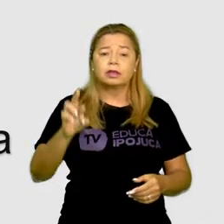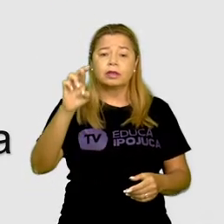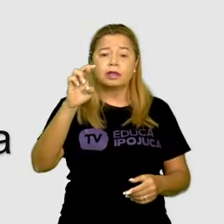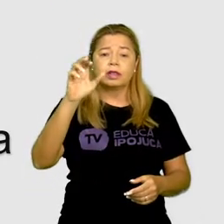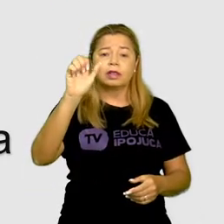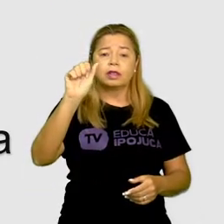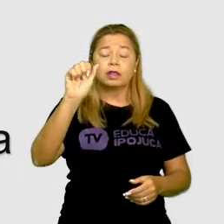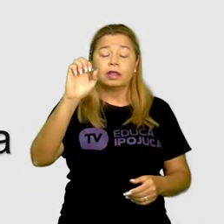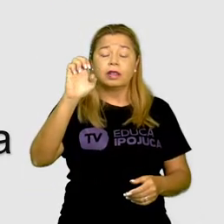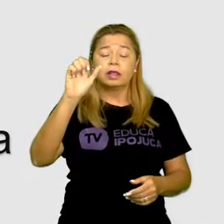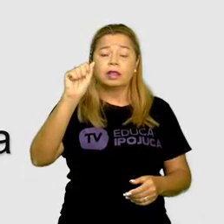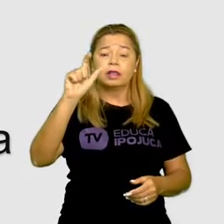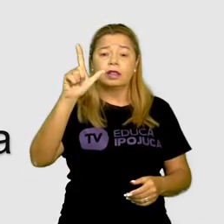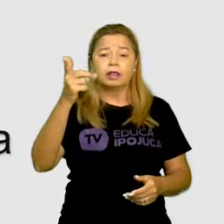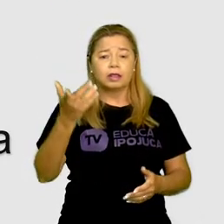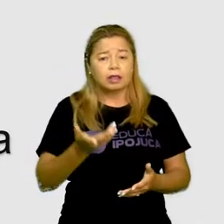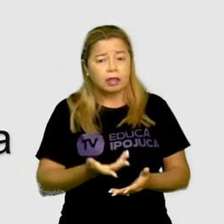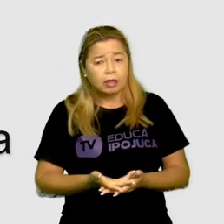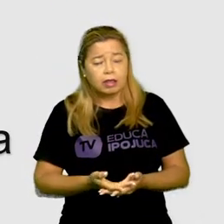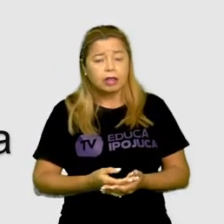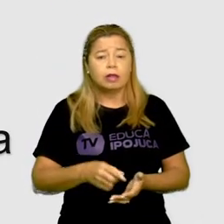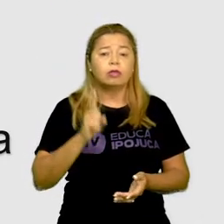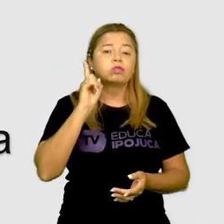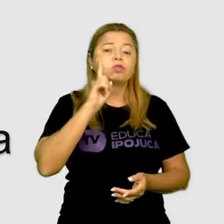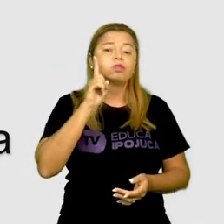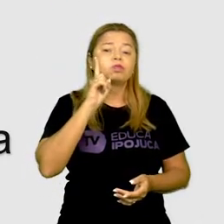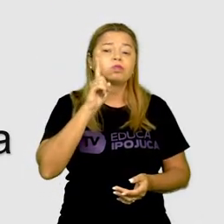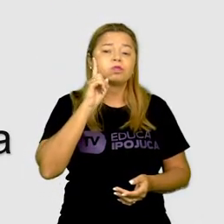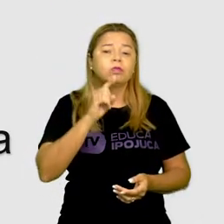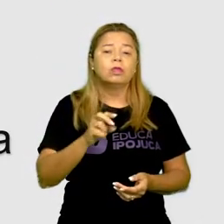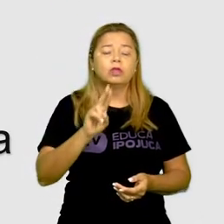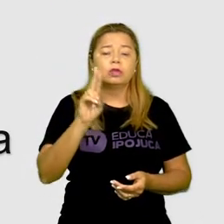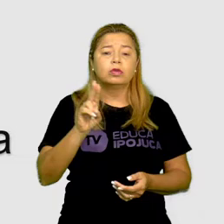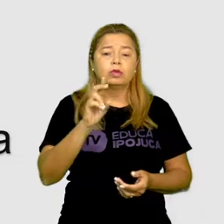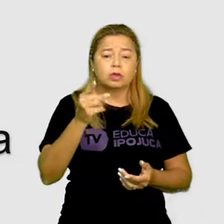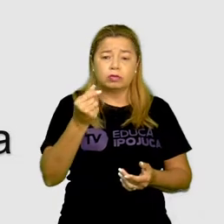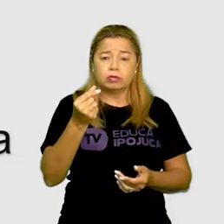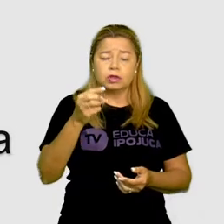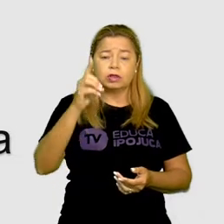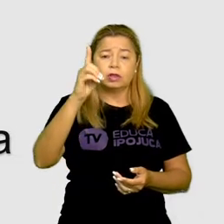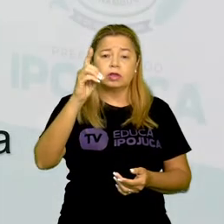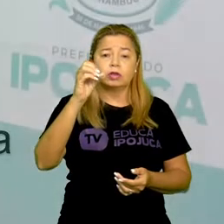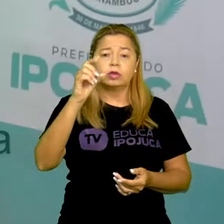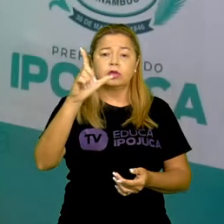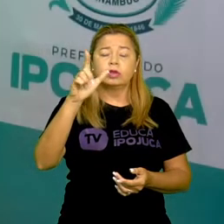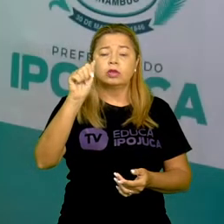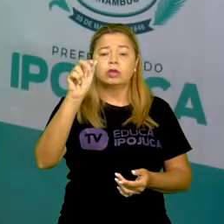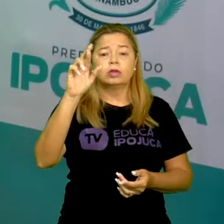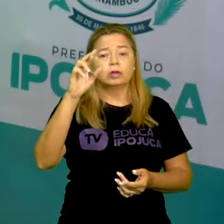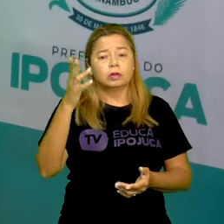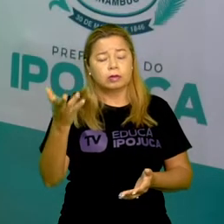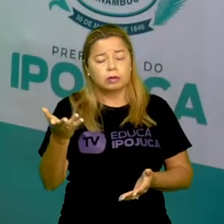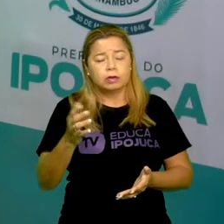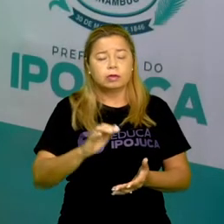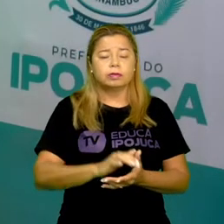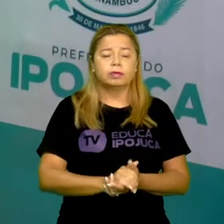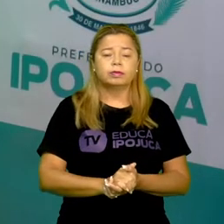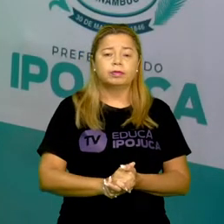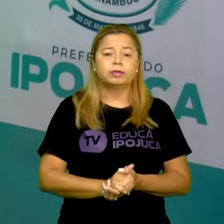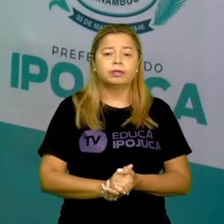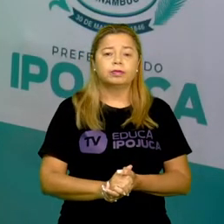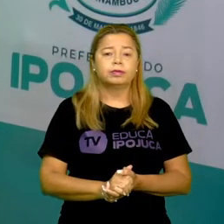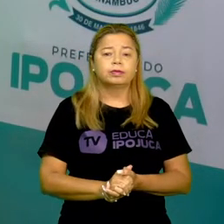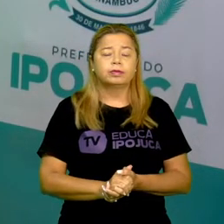é o peso. Nos Estados Unidos, é o dólar. Na União Europeia, é o euro. E assim por diante. Tá bom?